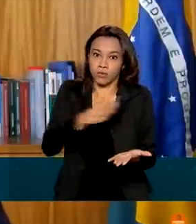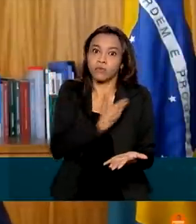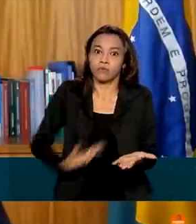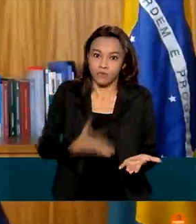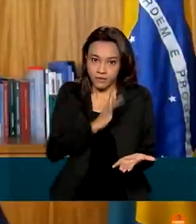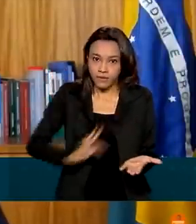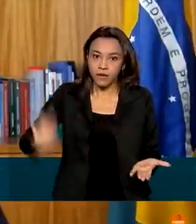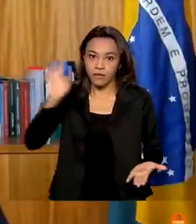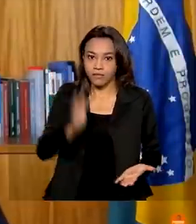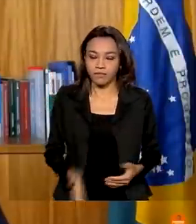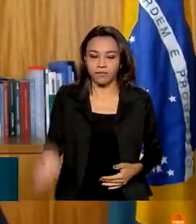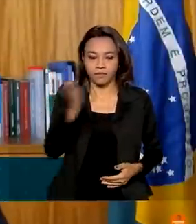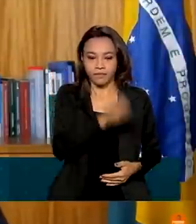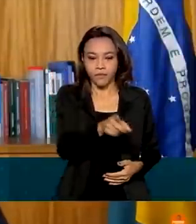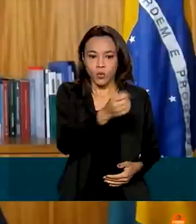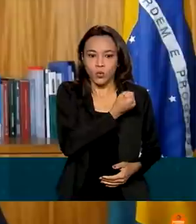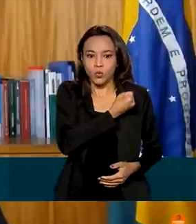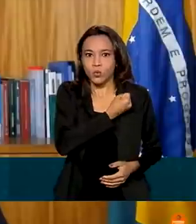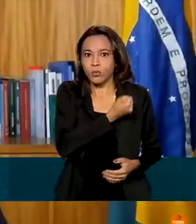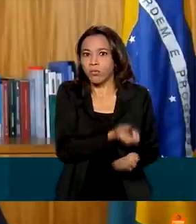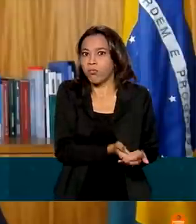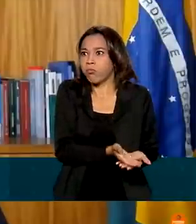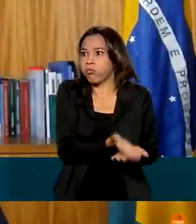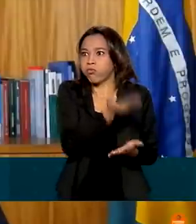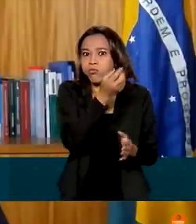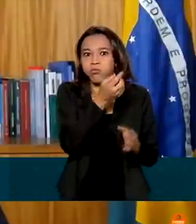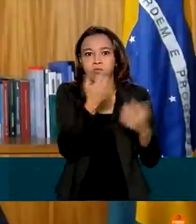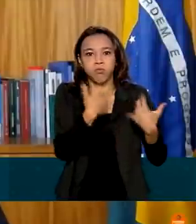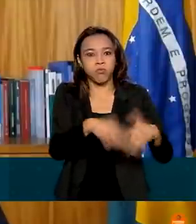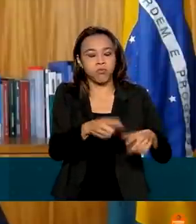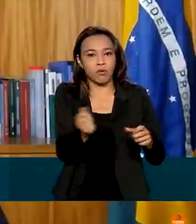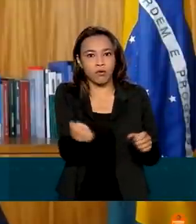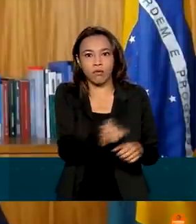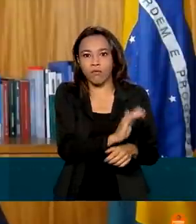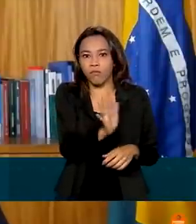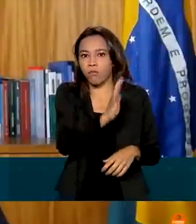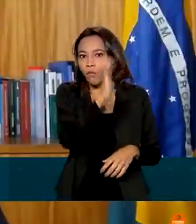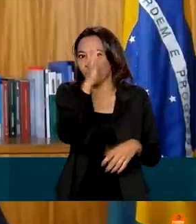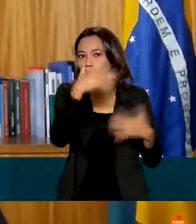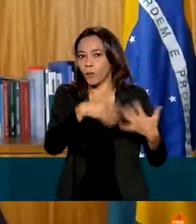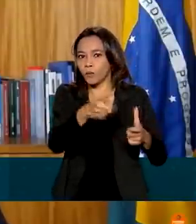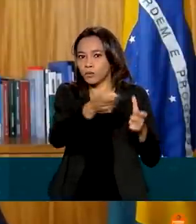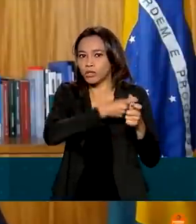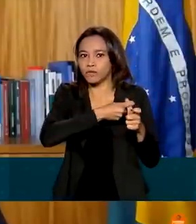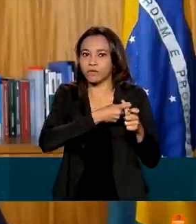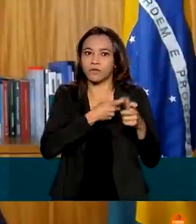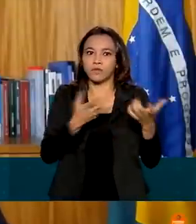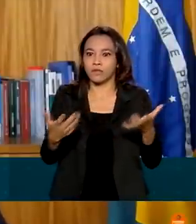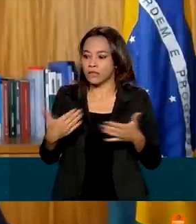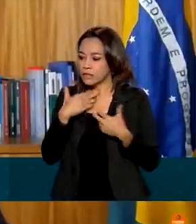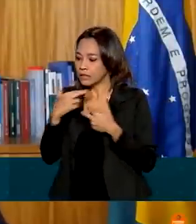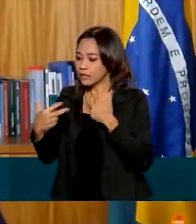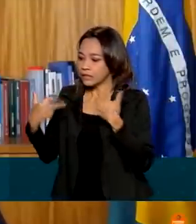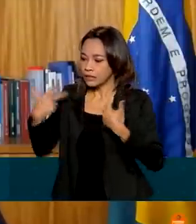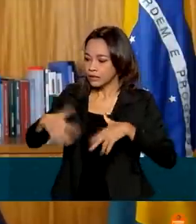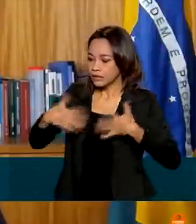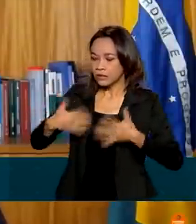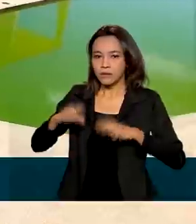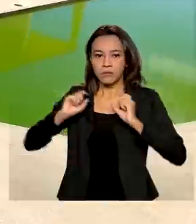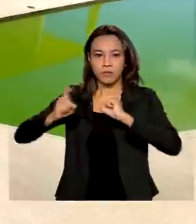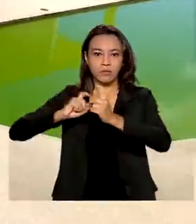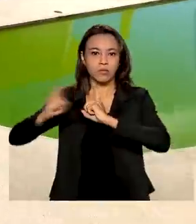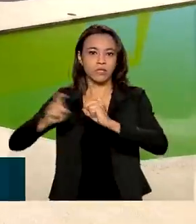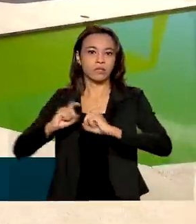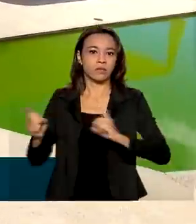extrapolou qualquer possibilidade de reservas do nosso lado, de provisões do nosso